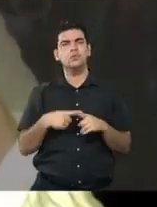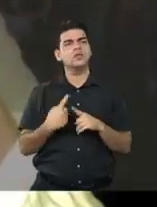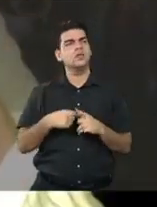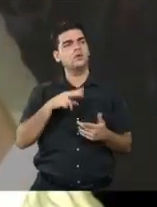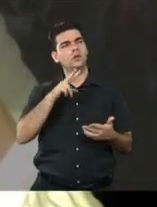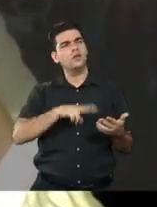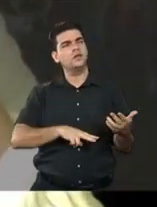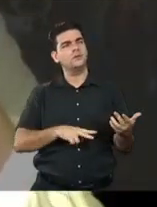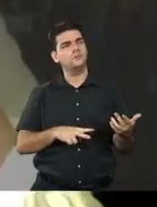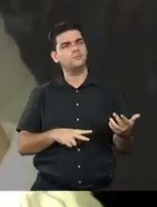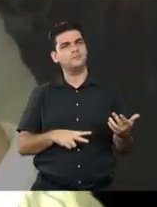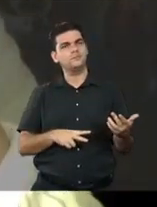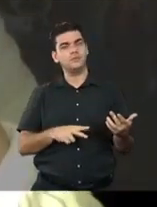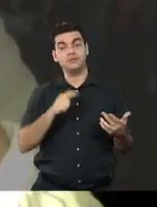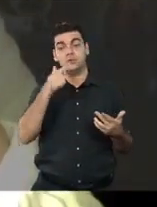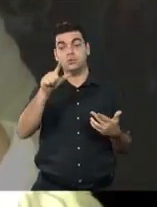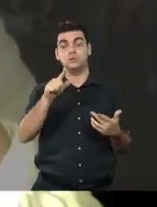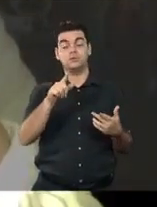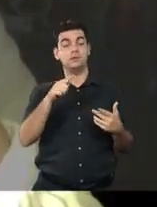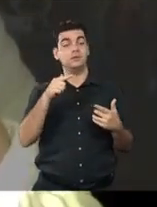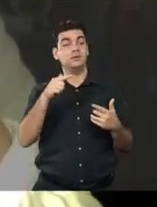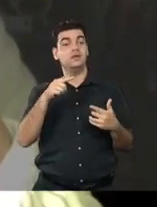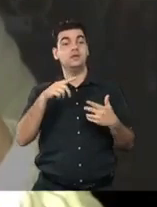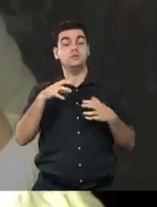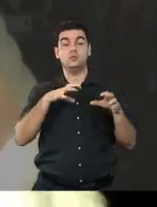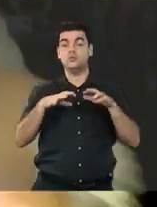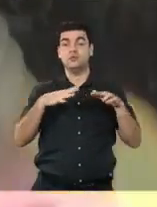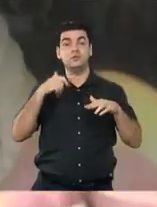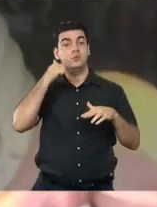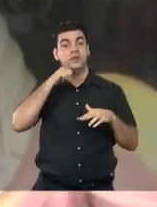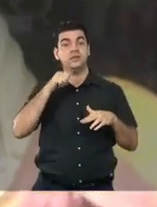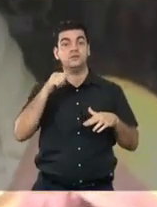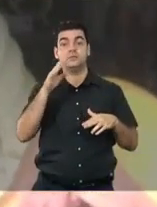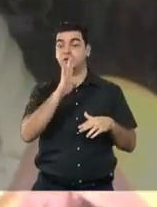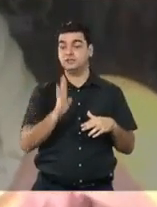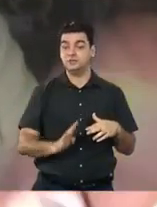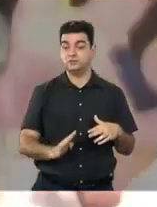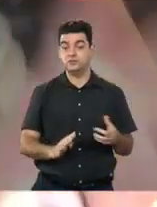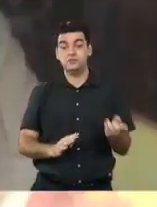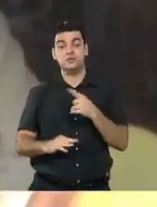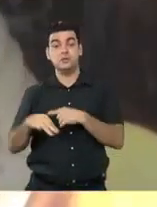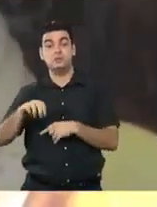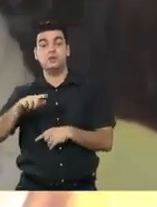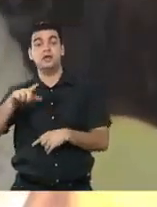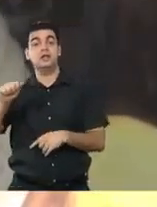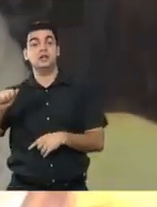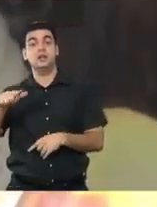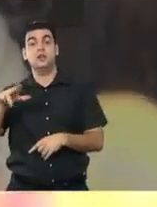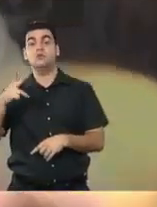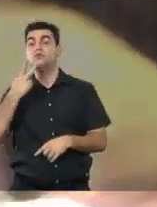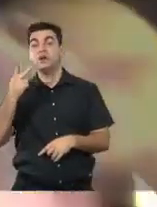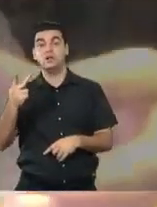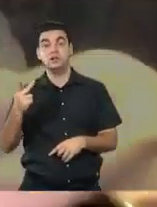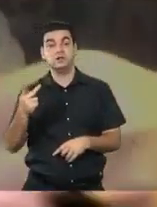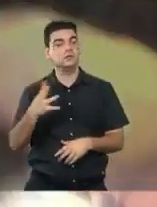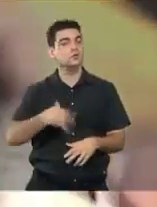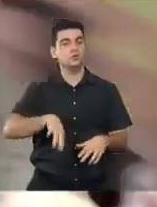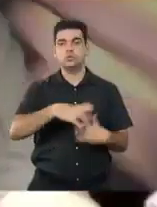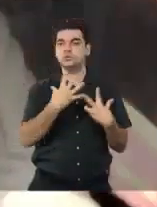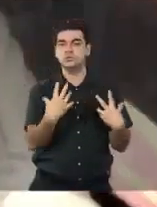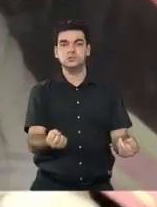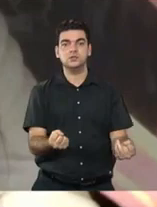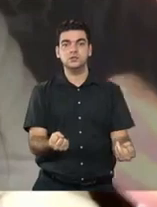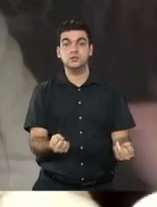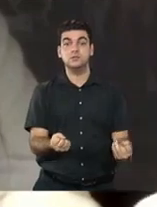relato de uma das integrantes do Mulheres do Brasil falando, quando a Luísa pede, todo mundo aceita, pelo jeito, pela